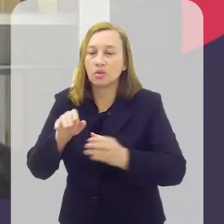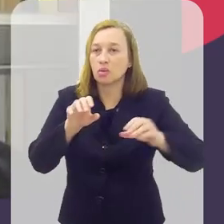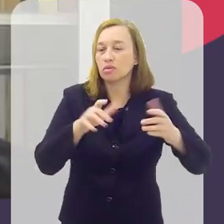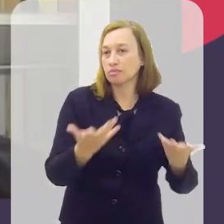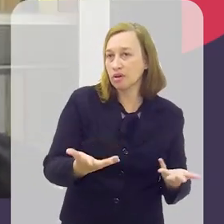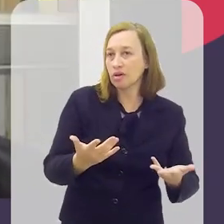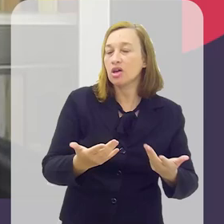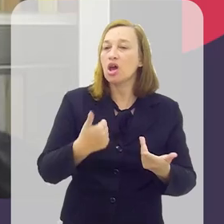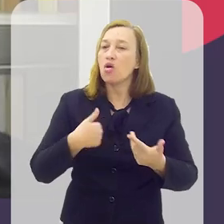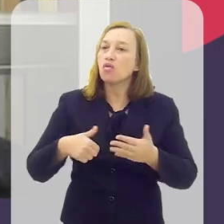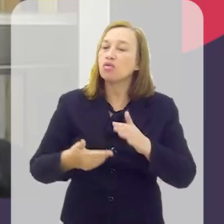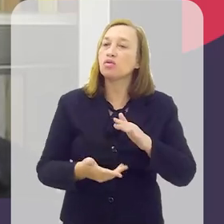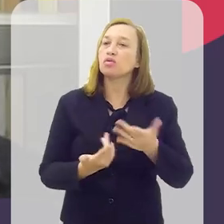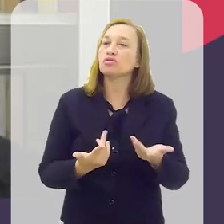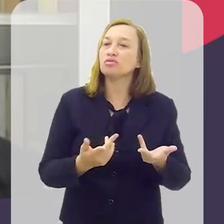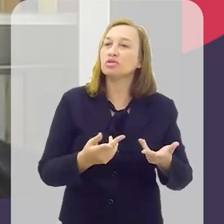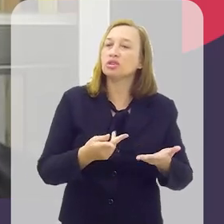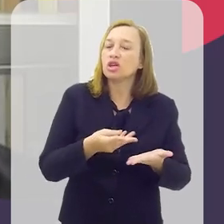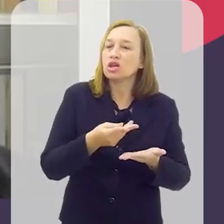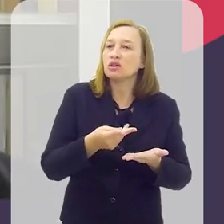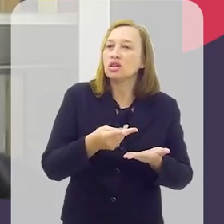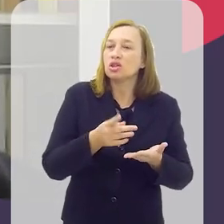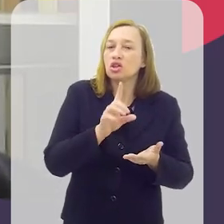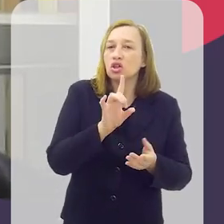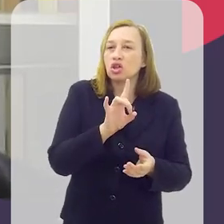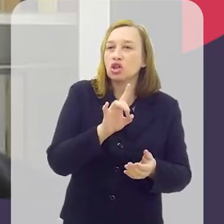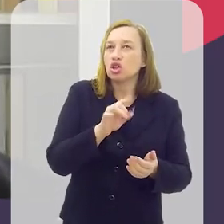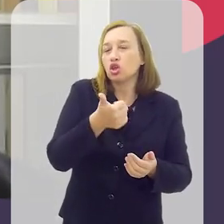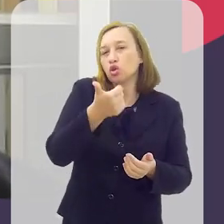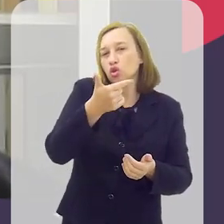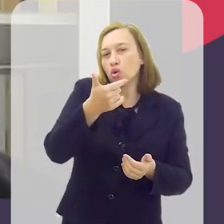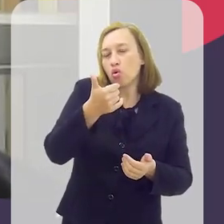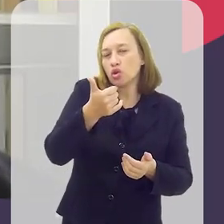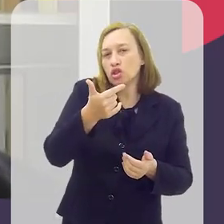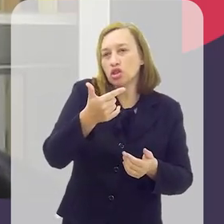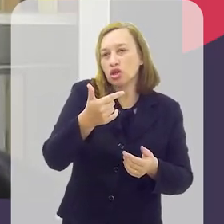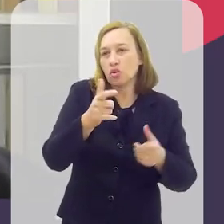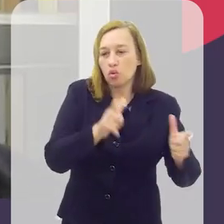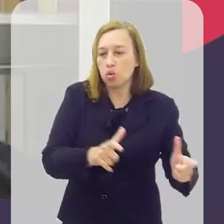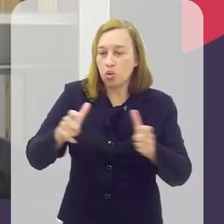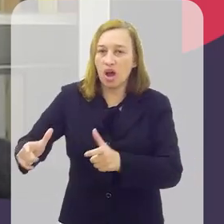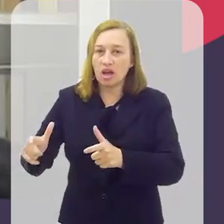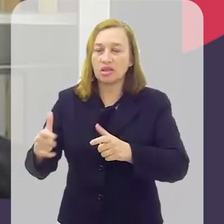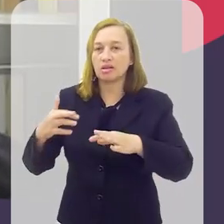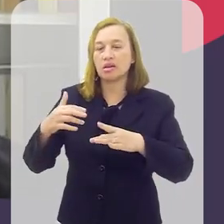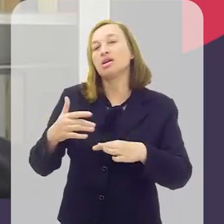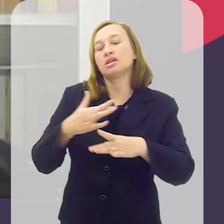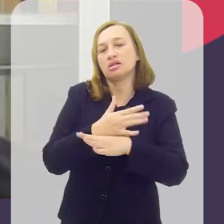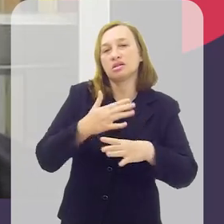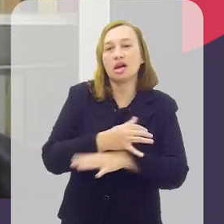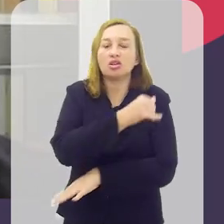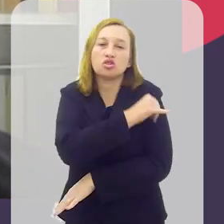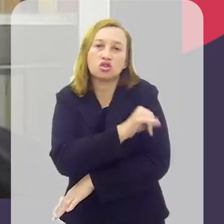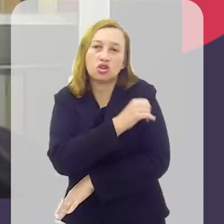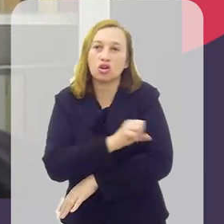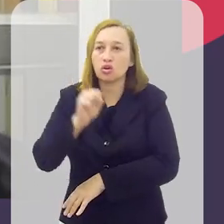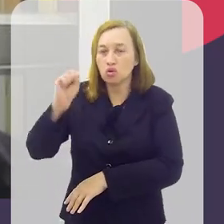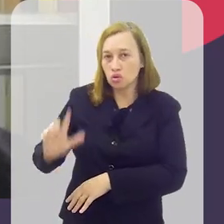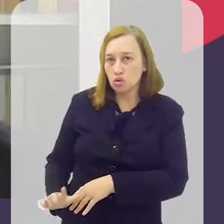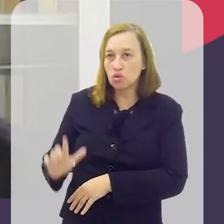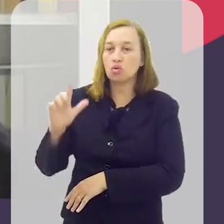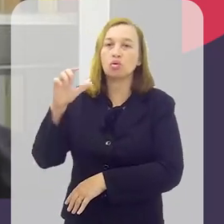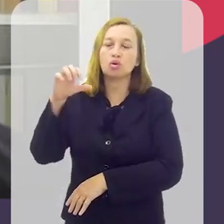eu passei um formulário presencialmente em 12 pontos da cidade do Rio de Janeiro, que foram espalhados centro, zona sul,